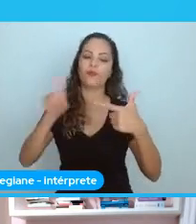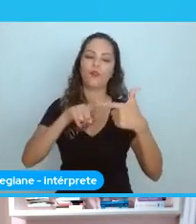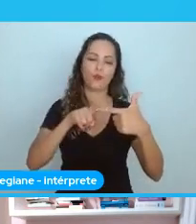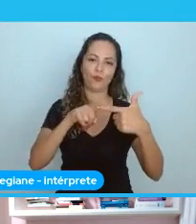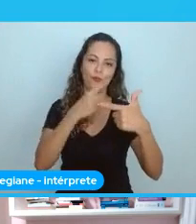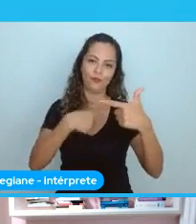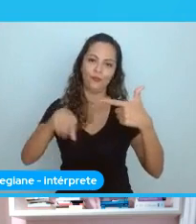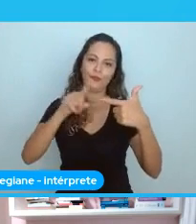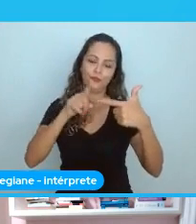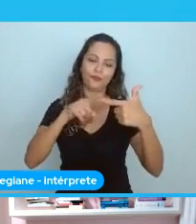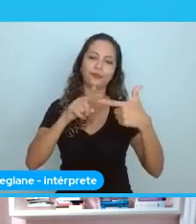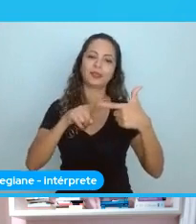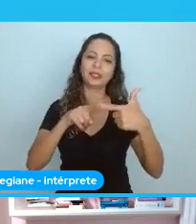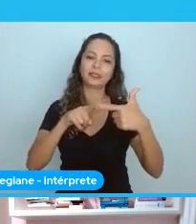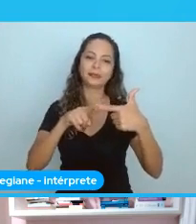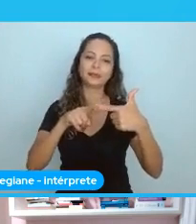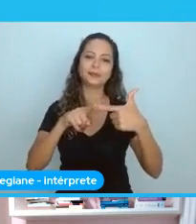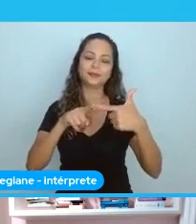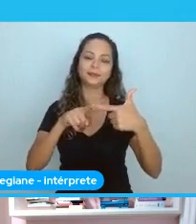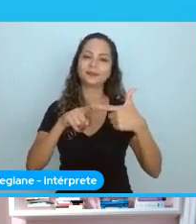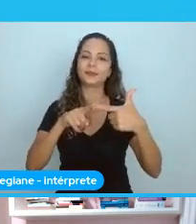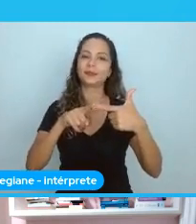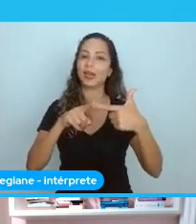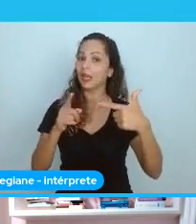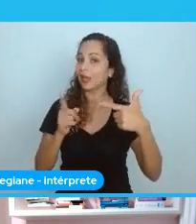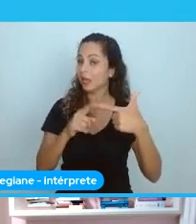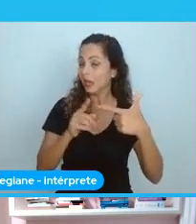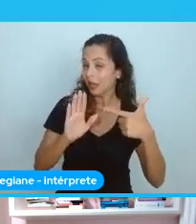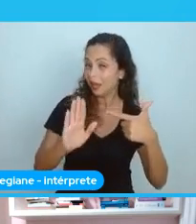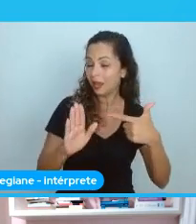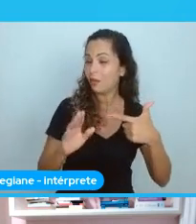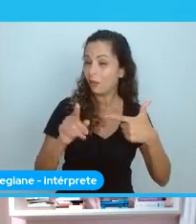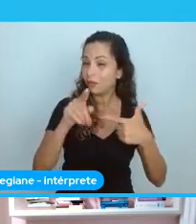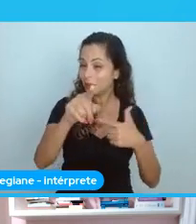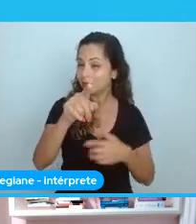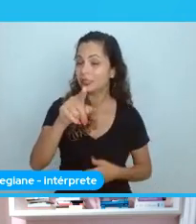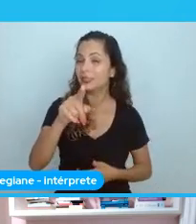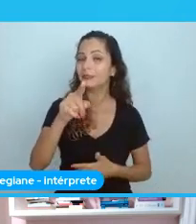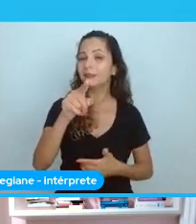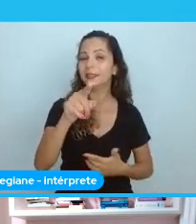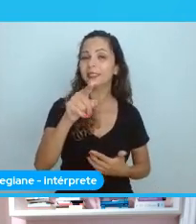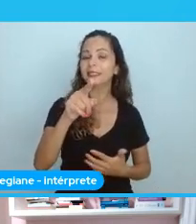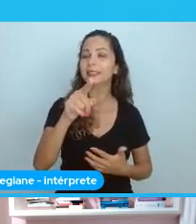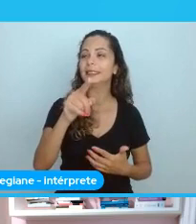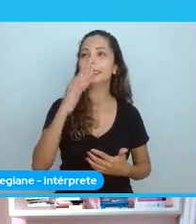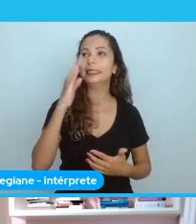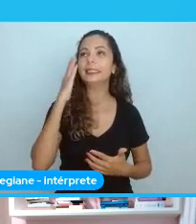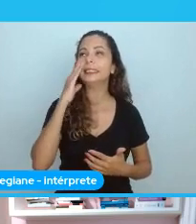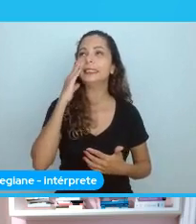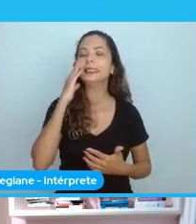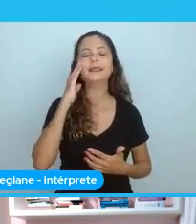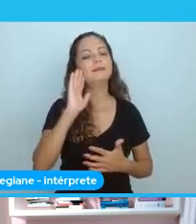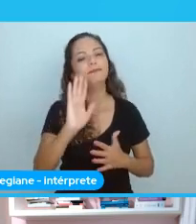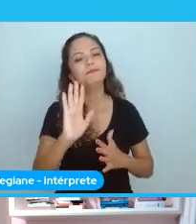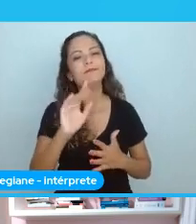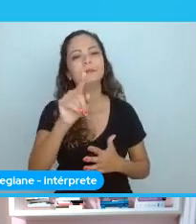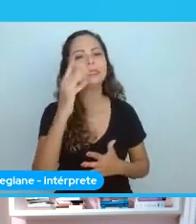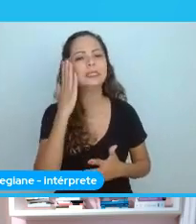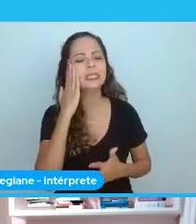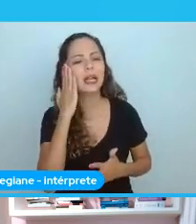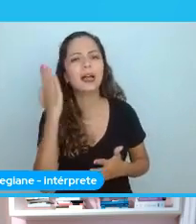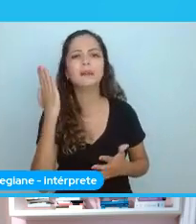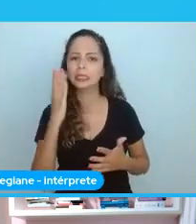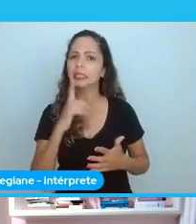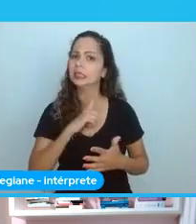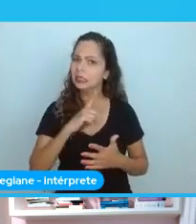comunidade não é um escudo. É que uma vez que vocês entendem que existem esses riscos, que